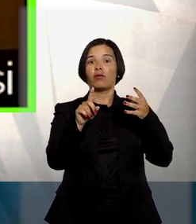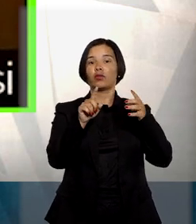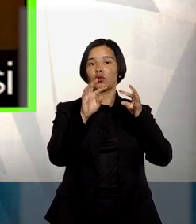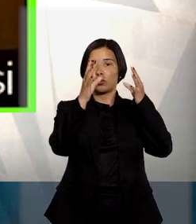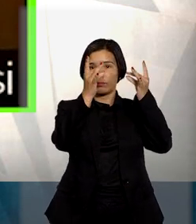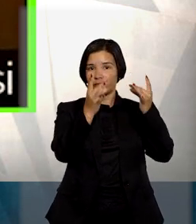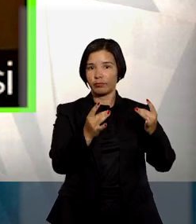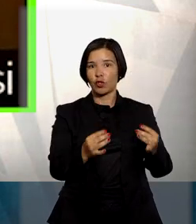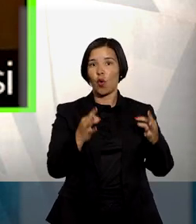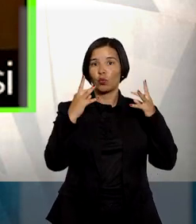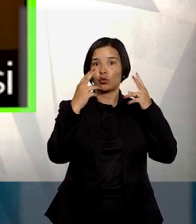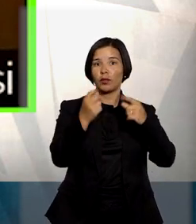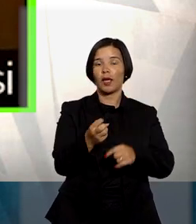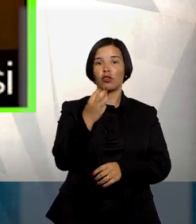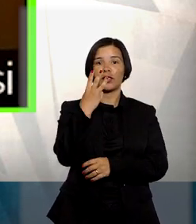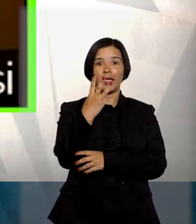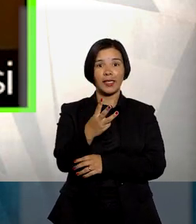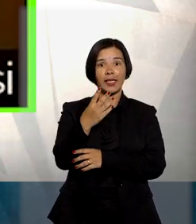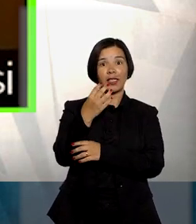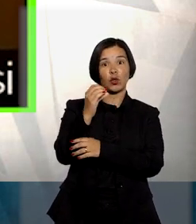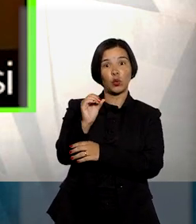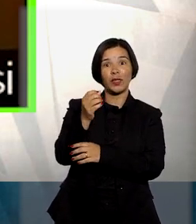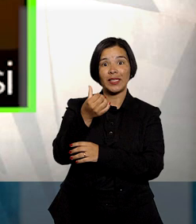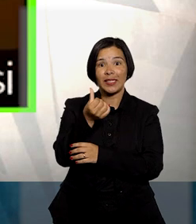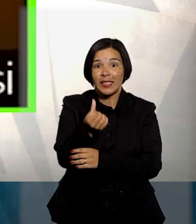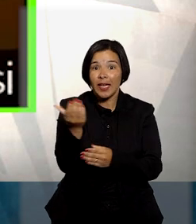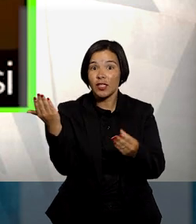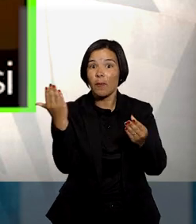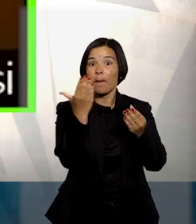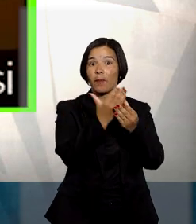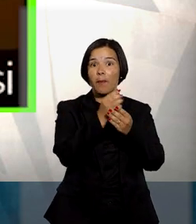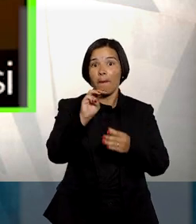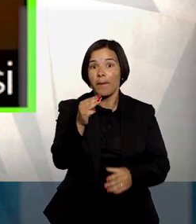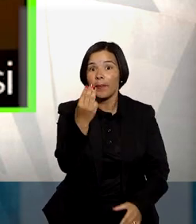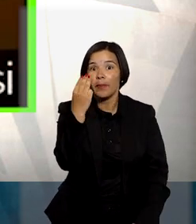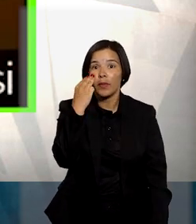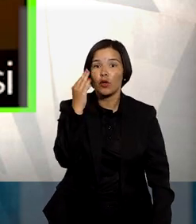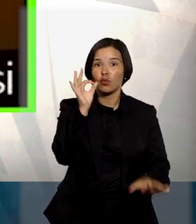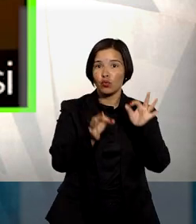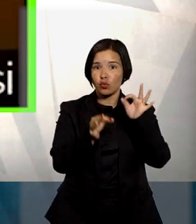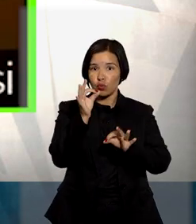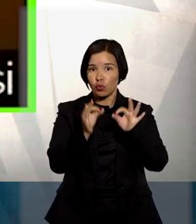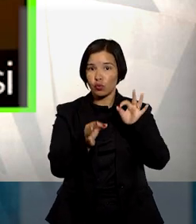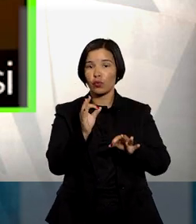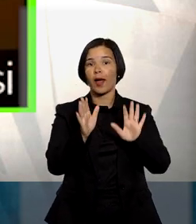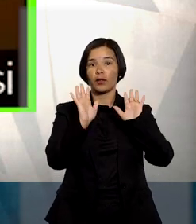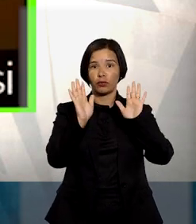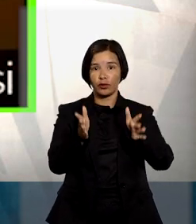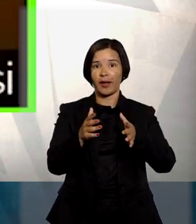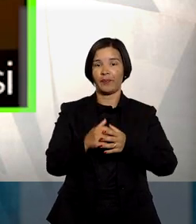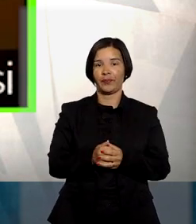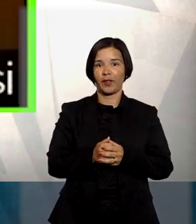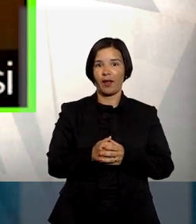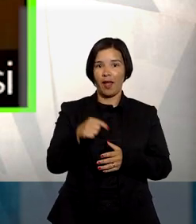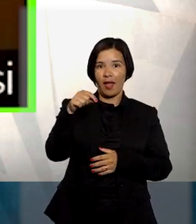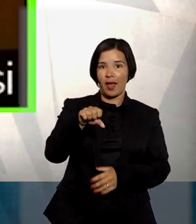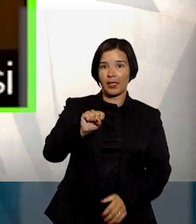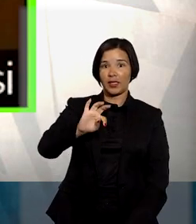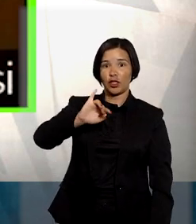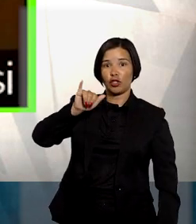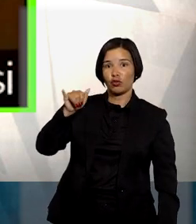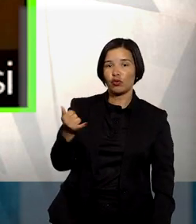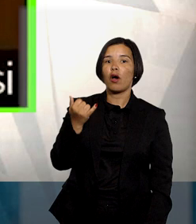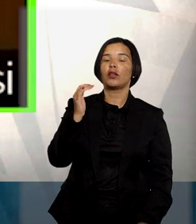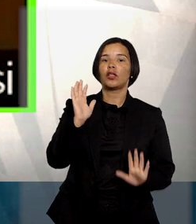declaração, um total de 306 mil processos foram julgados. Somente no âmbito desta Corte